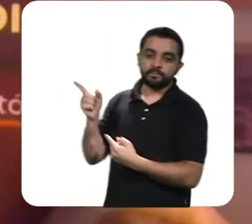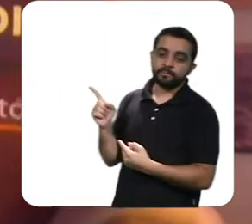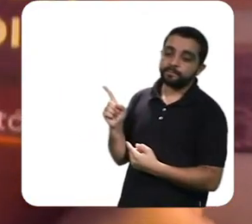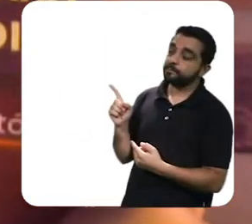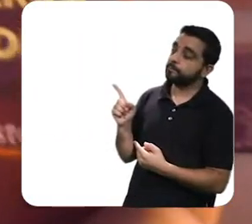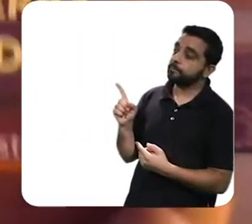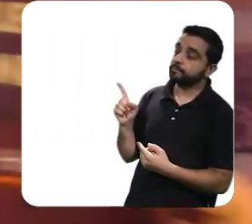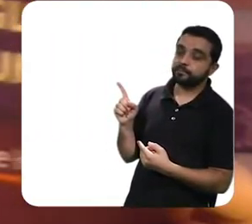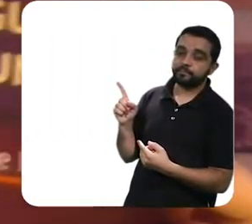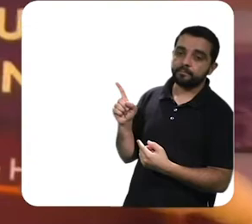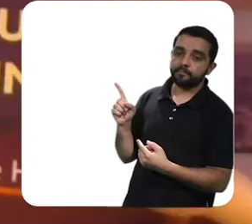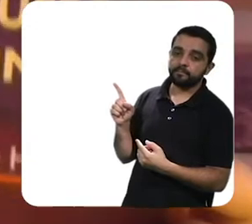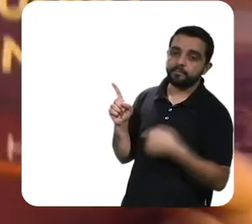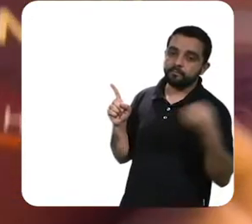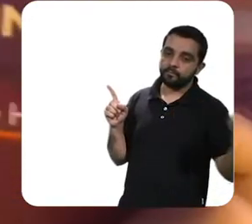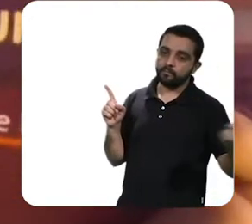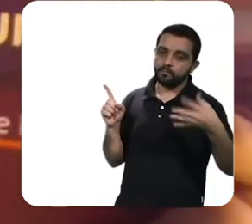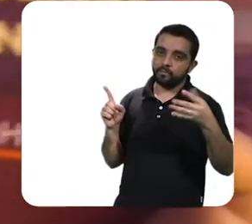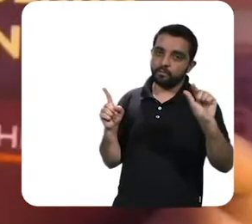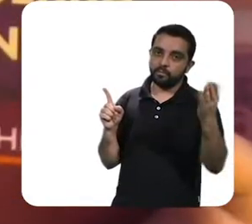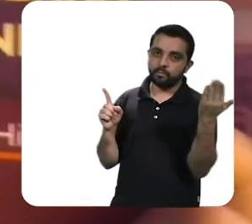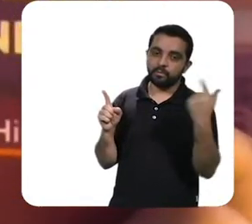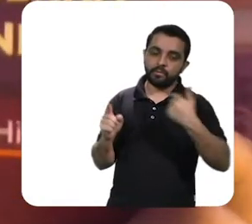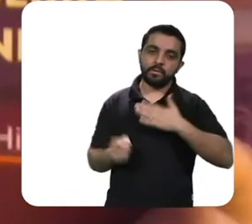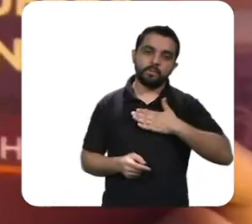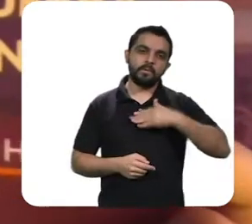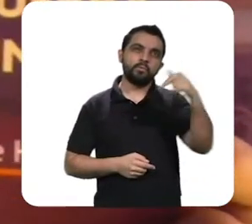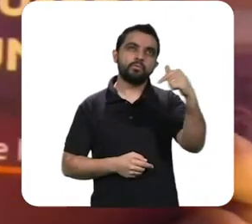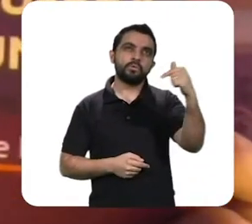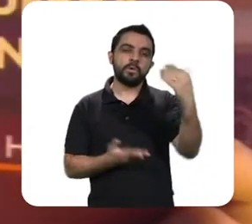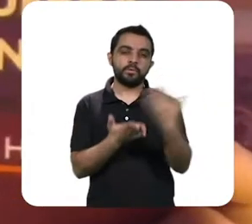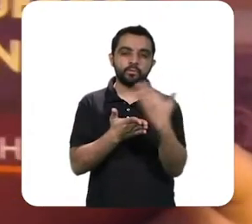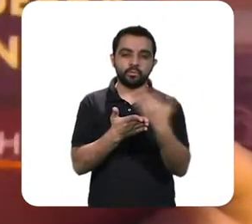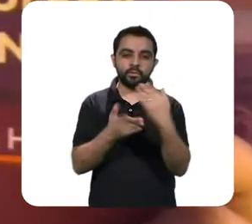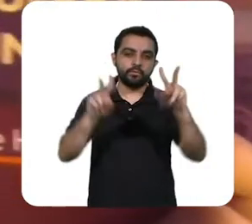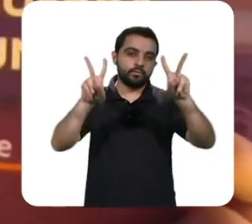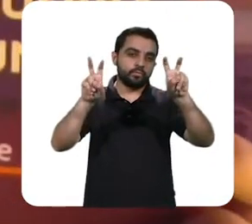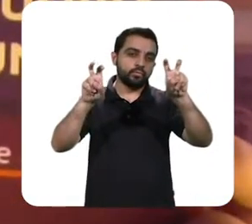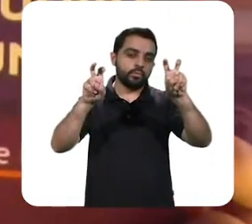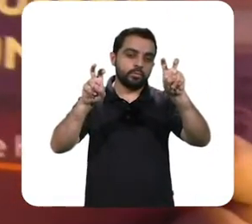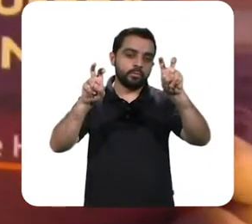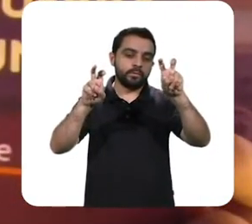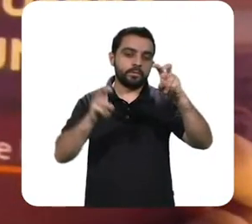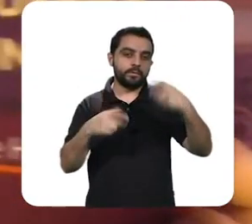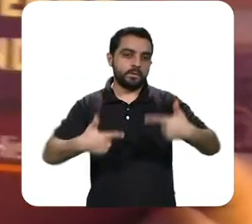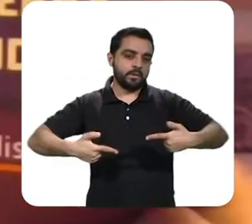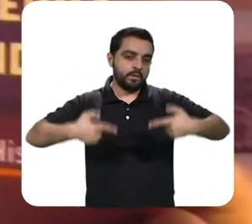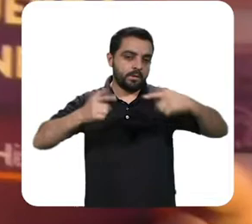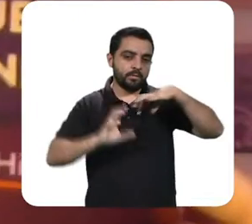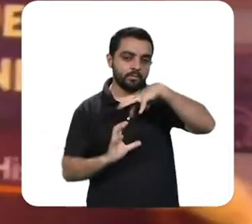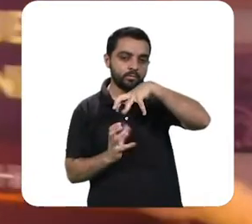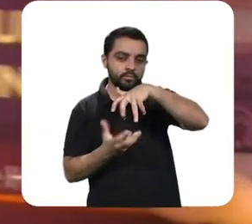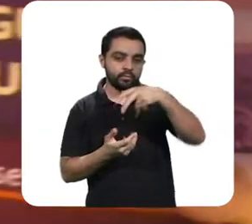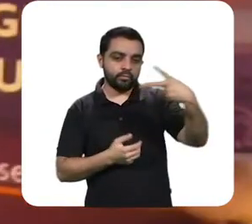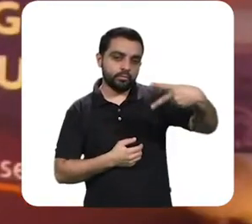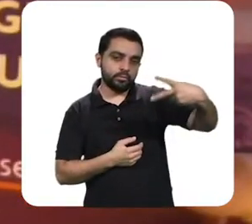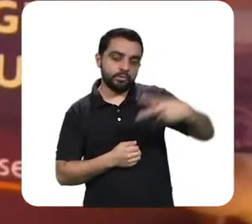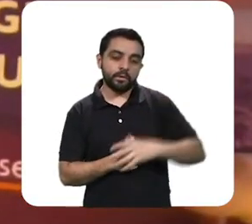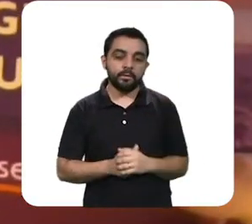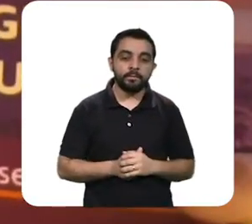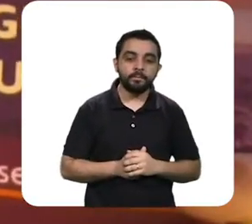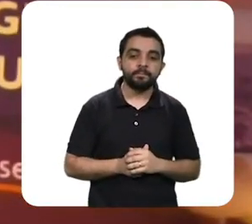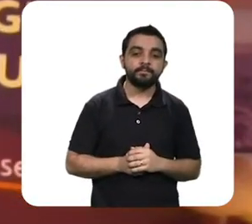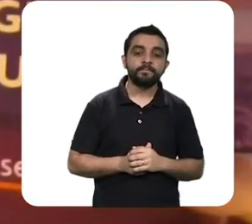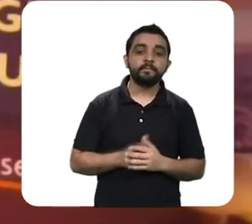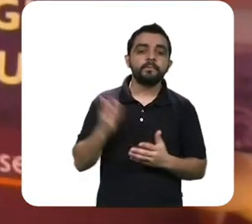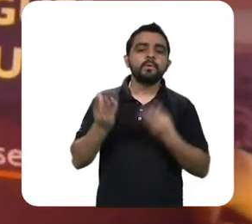para divulgar o meu mais recente livro, é o sétimo livro que estou lançando sobre a Segunda Guerra Mundial. Essa aqui é uma obra de síntese que chama